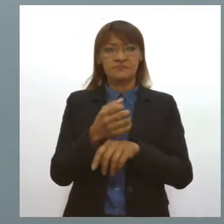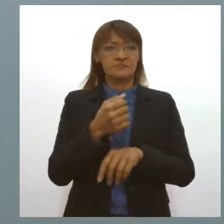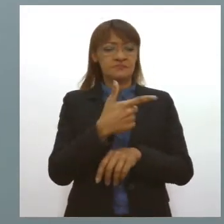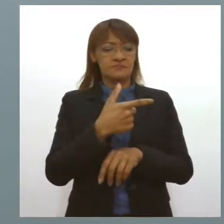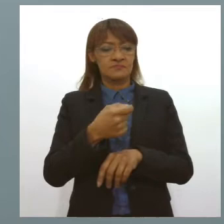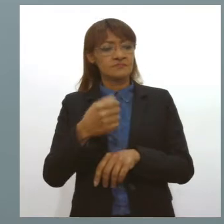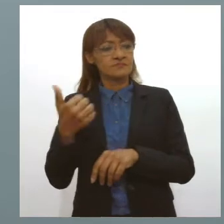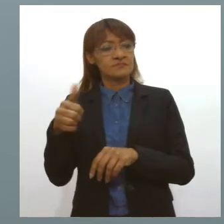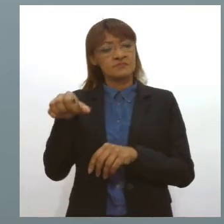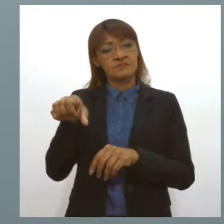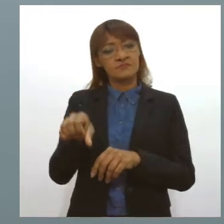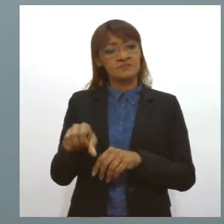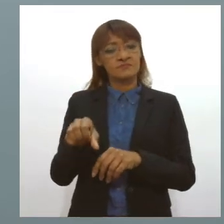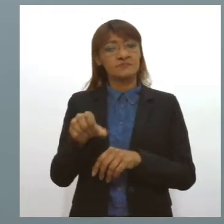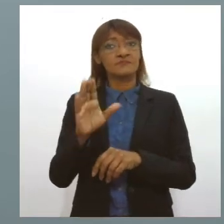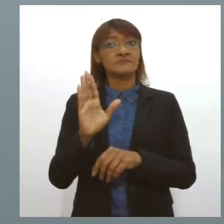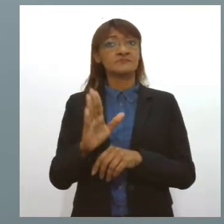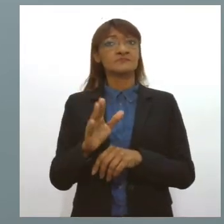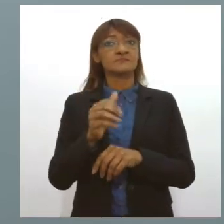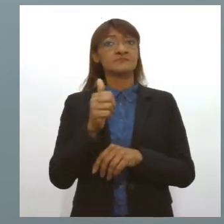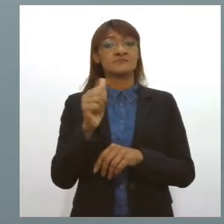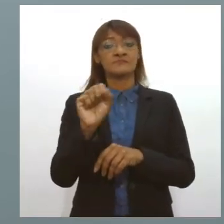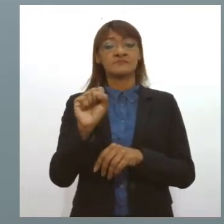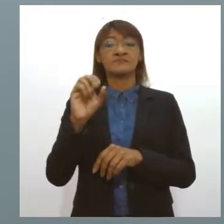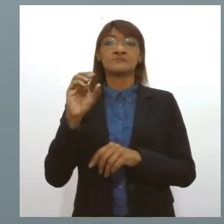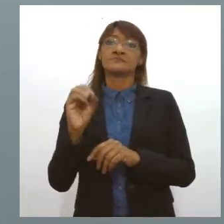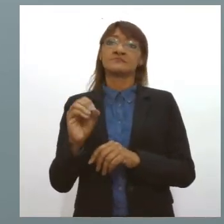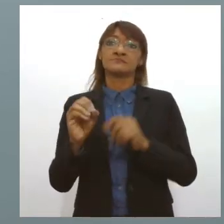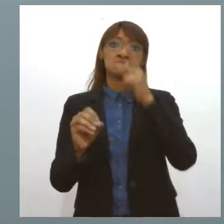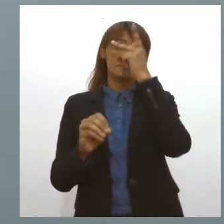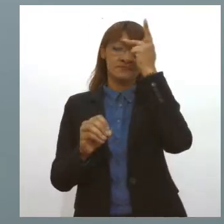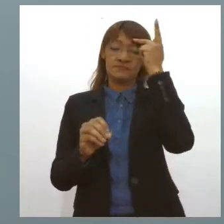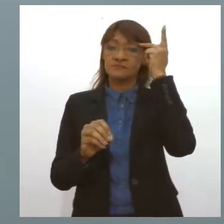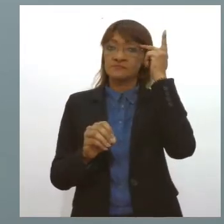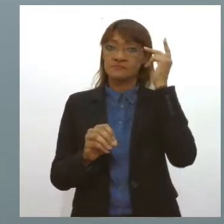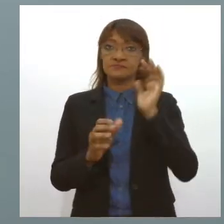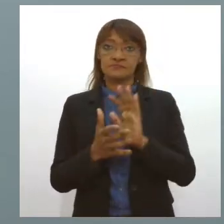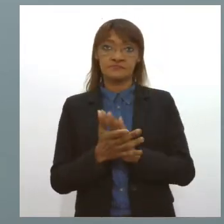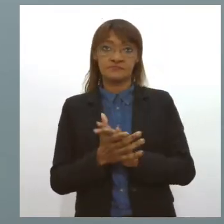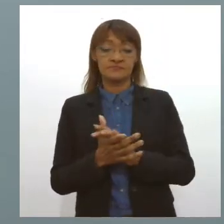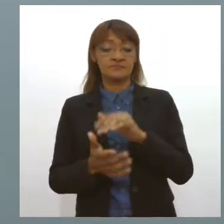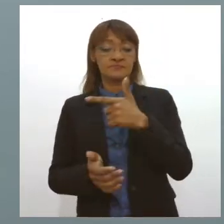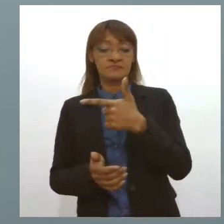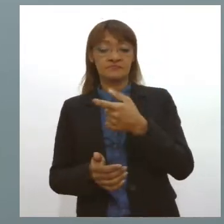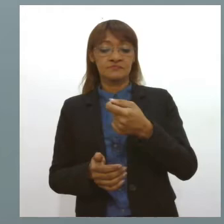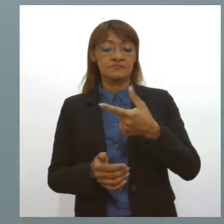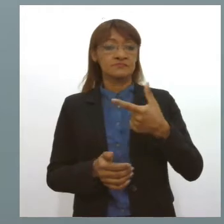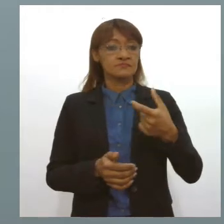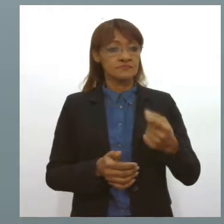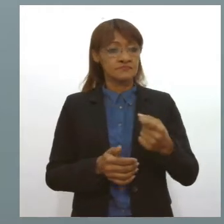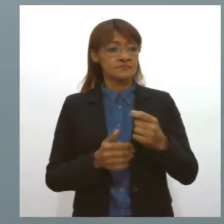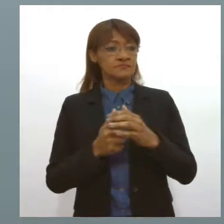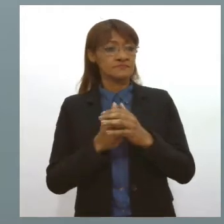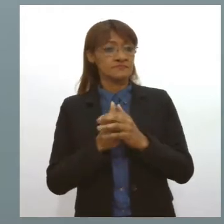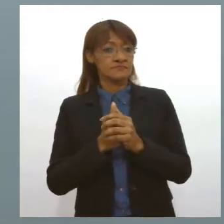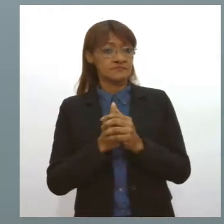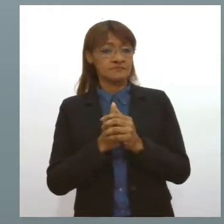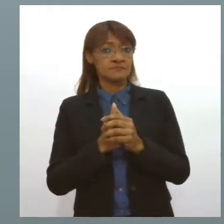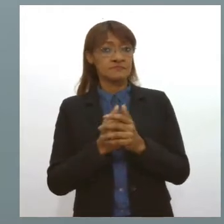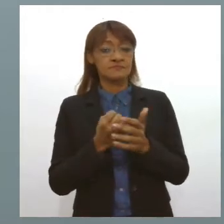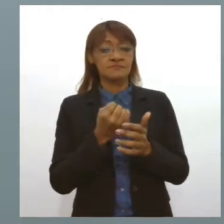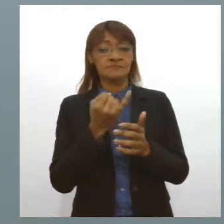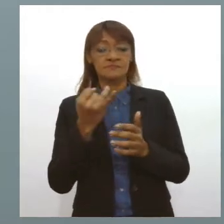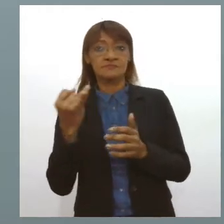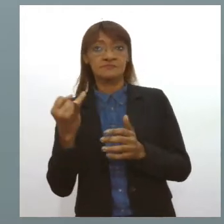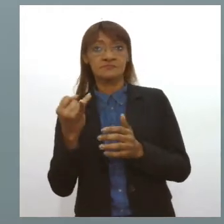admitimos 180 pacientes no ano de 2019. No ano de 2020, esse número mudou,